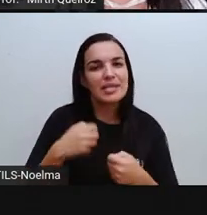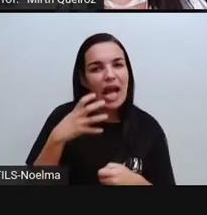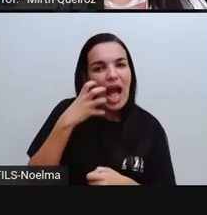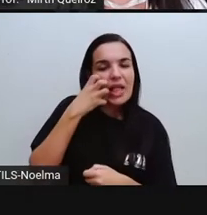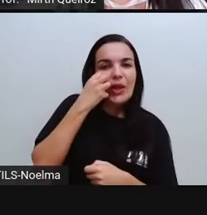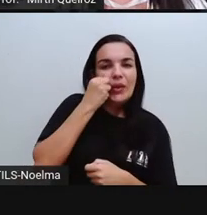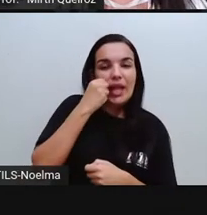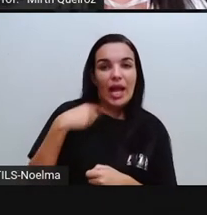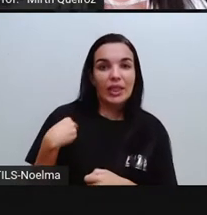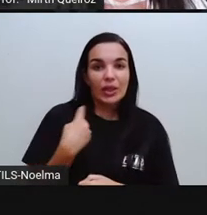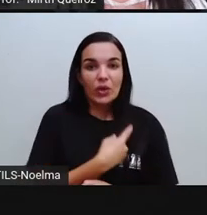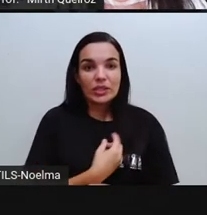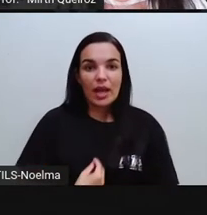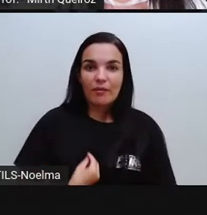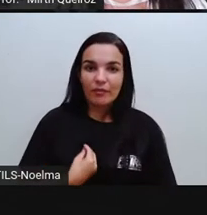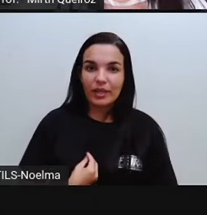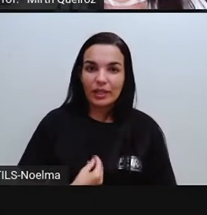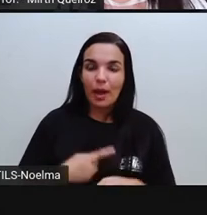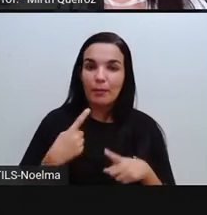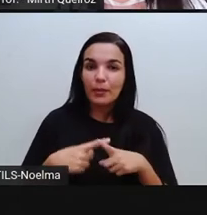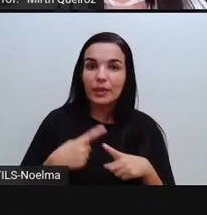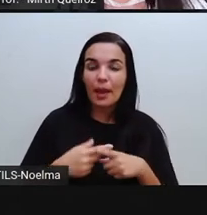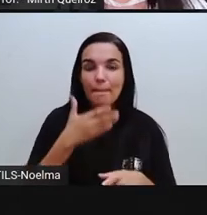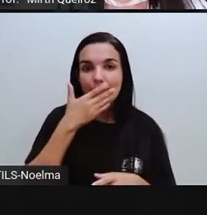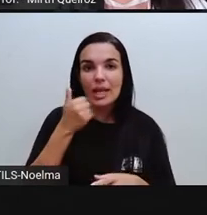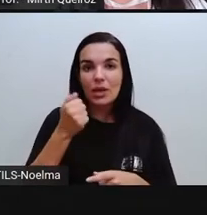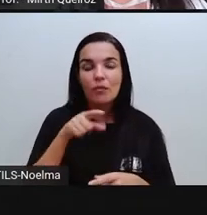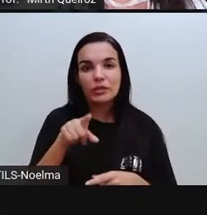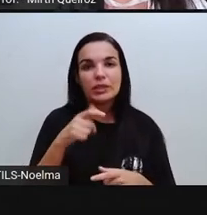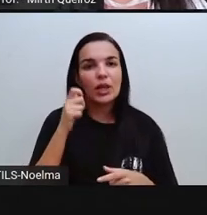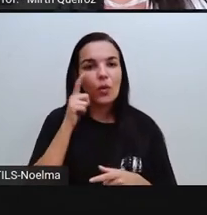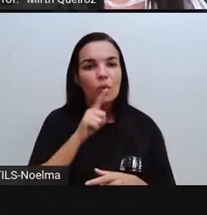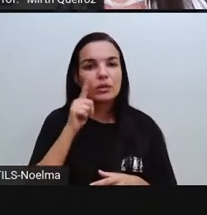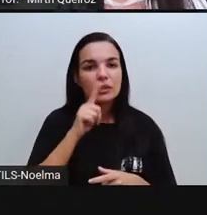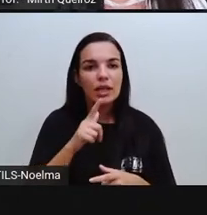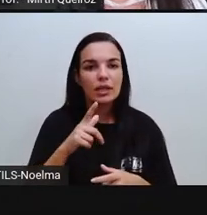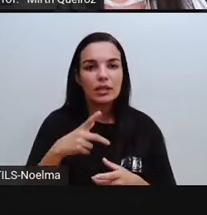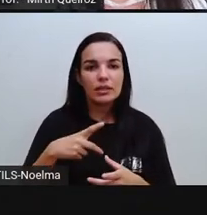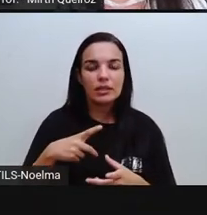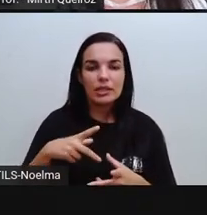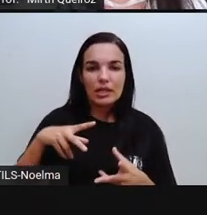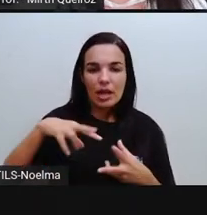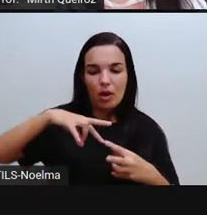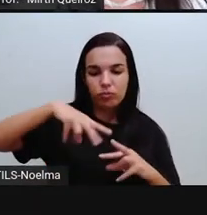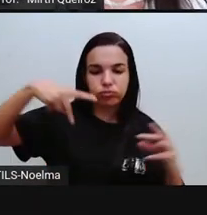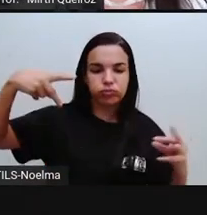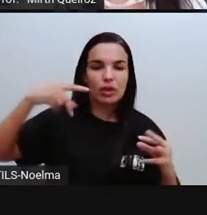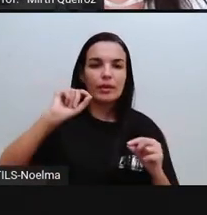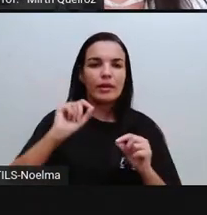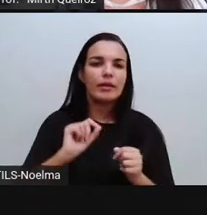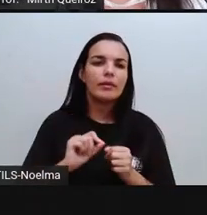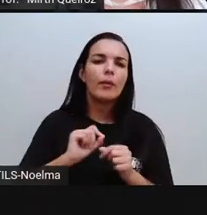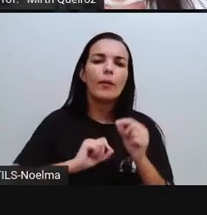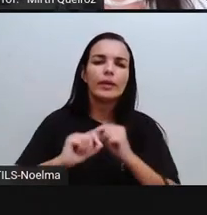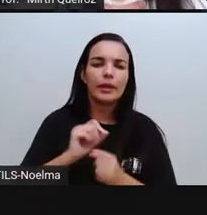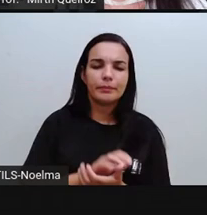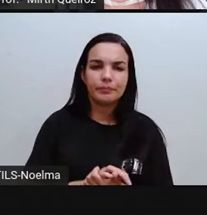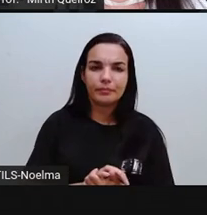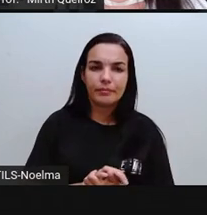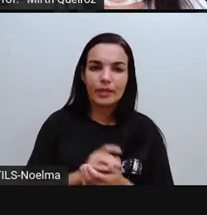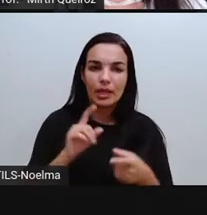vise justamente esse consumo de forma sustentável. De que forma? Quais são os 5Rs?